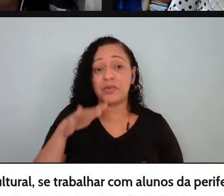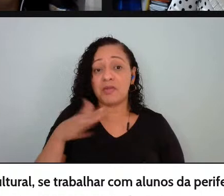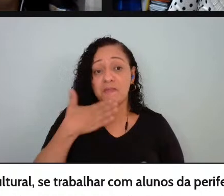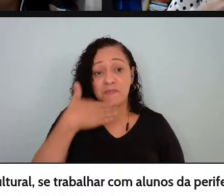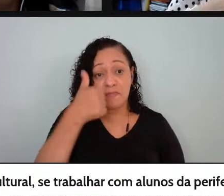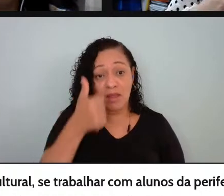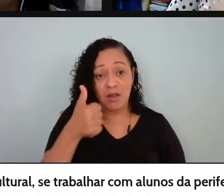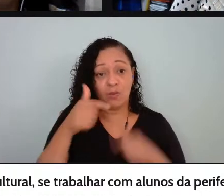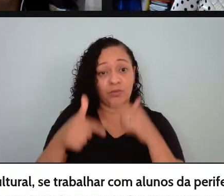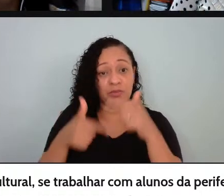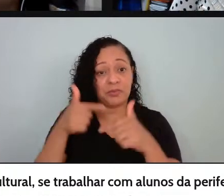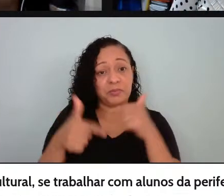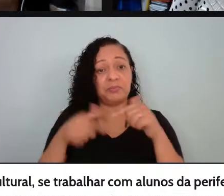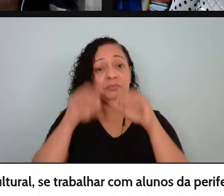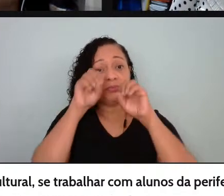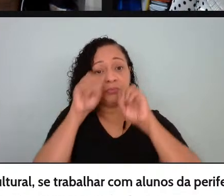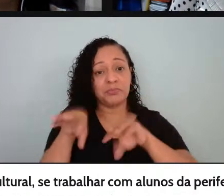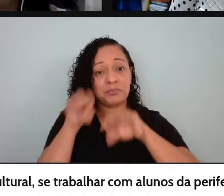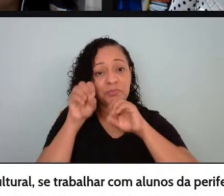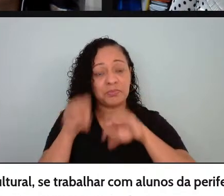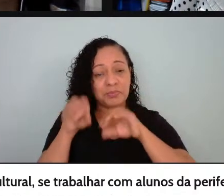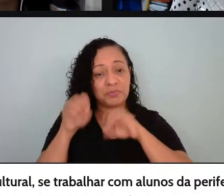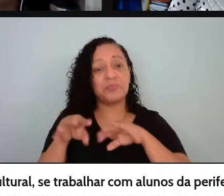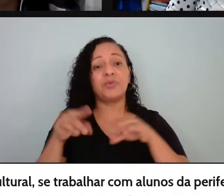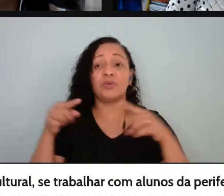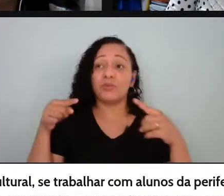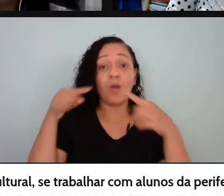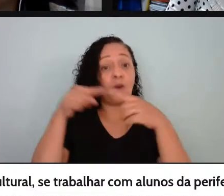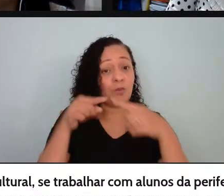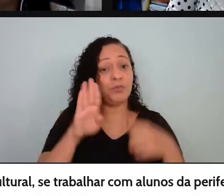eficaz dentro dessa perspectiva de discussão da BNCC